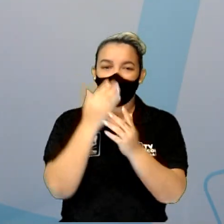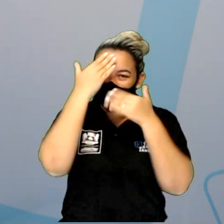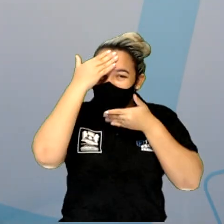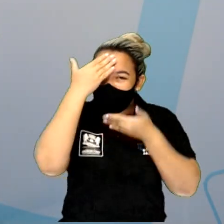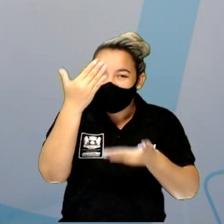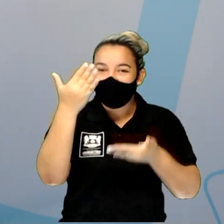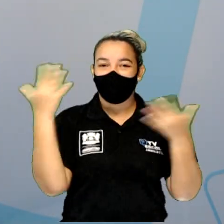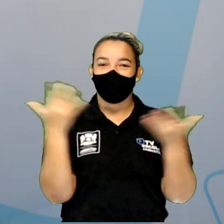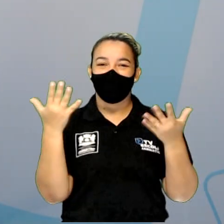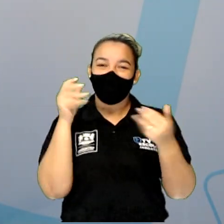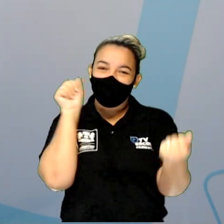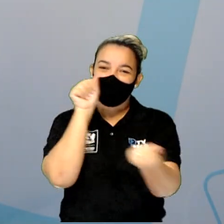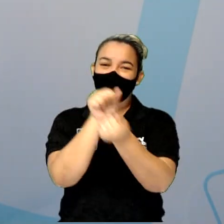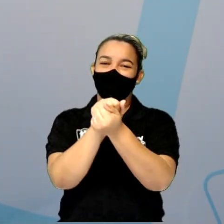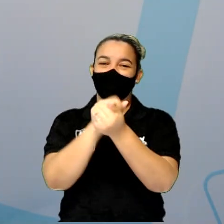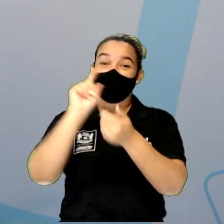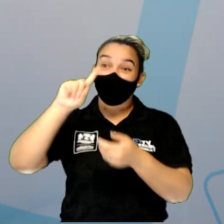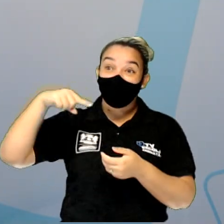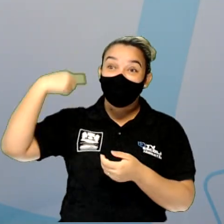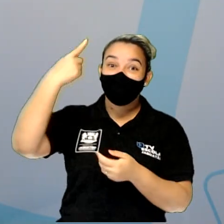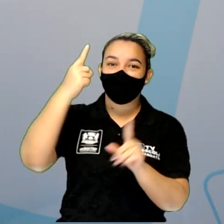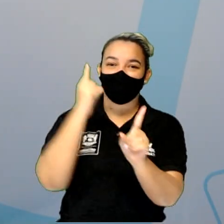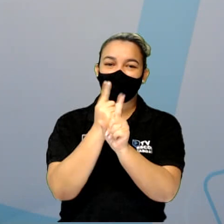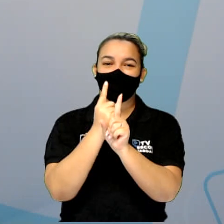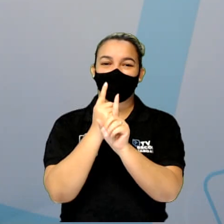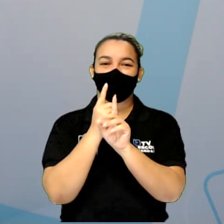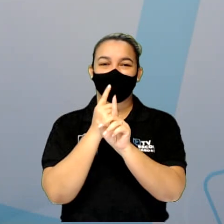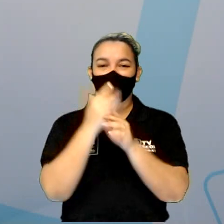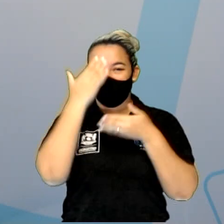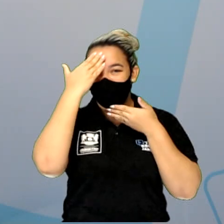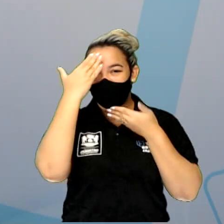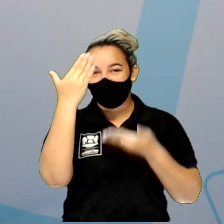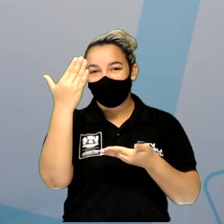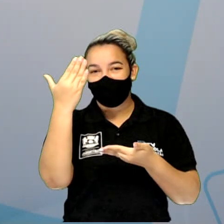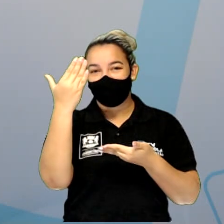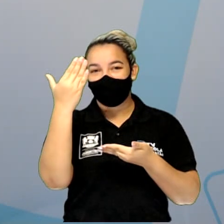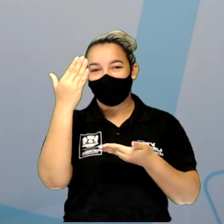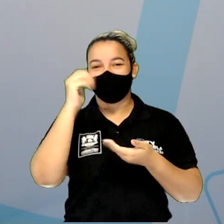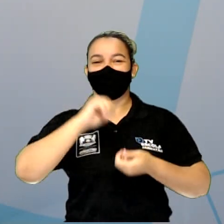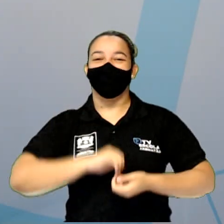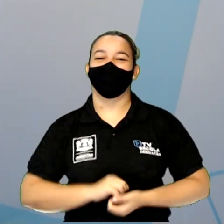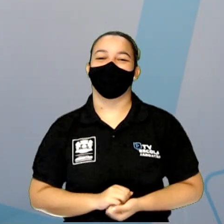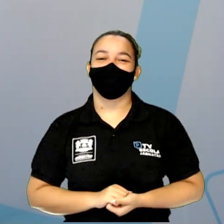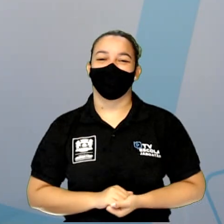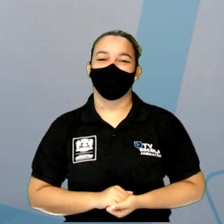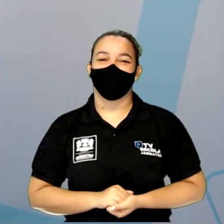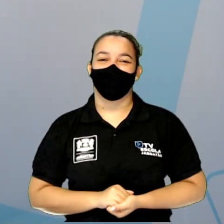por hoje. Tamo junto. Até o próximo momento. Obrigado, pessoal. Show de bola.